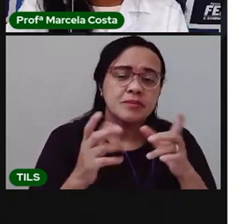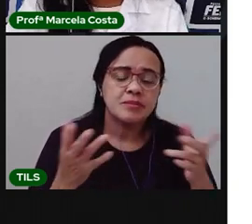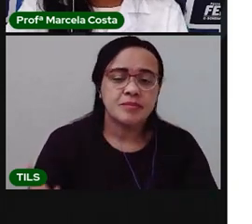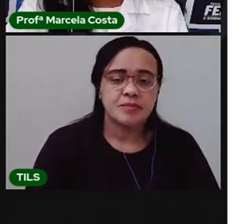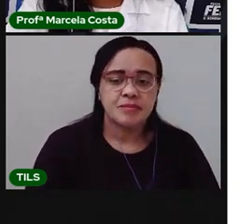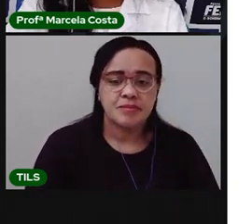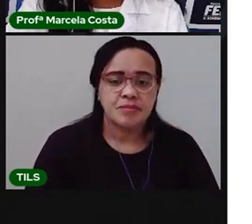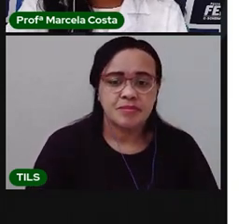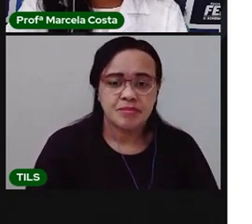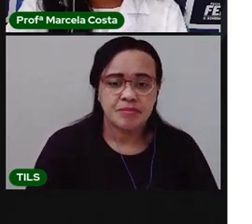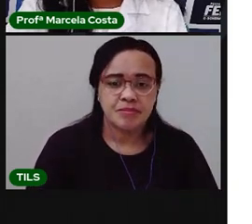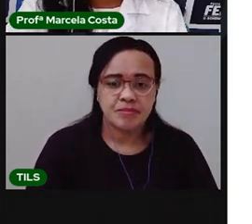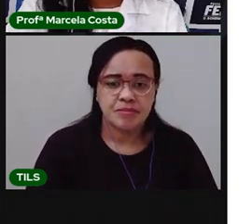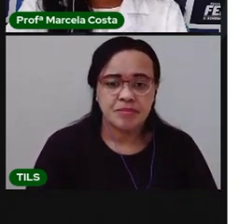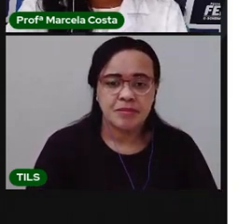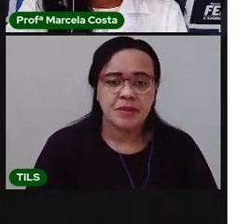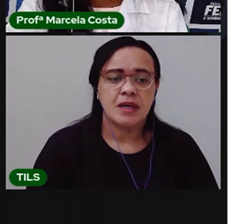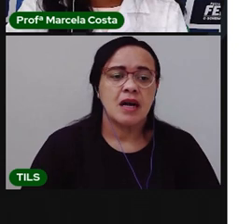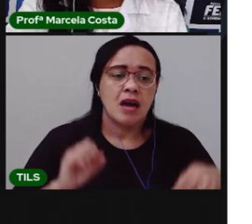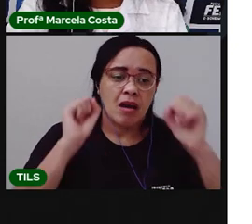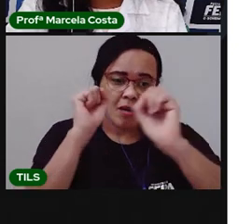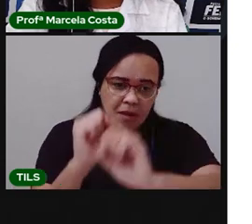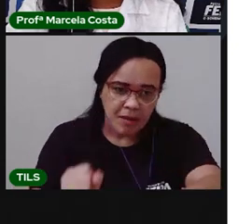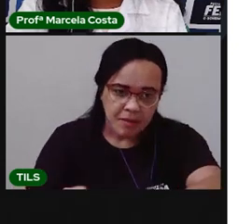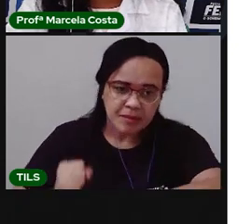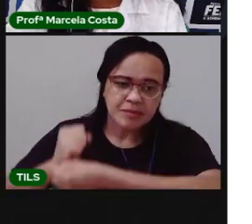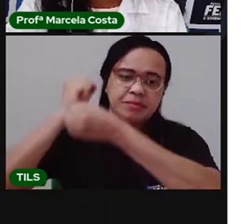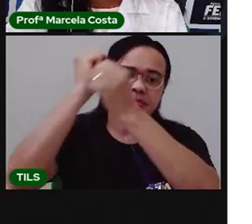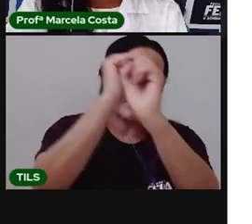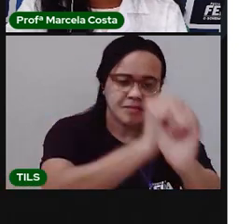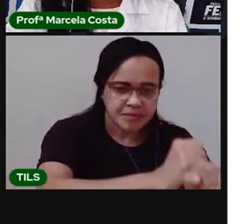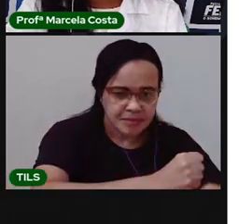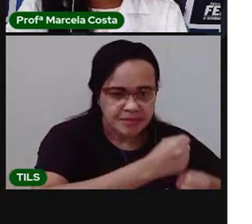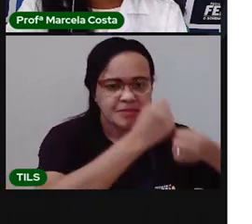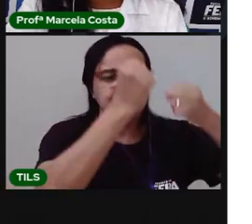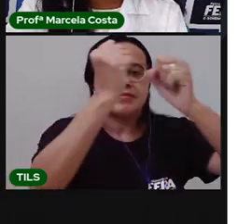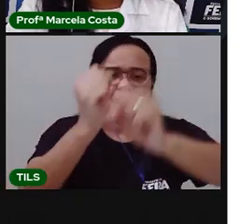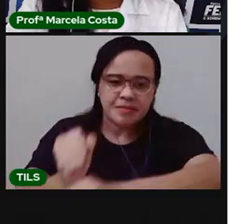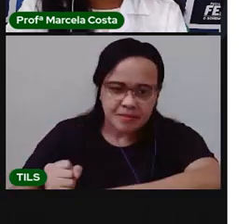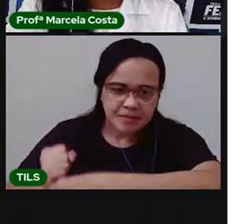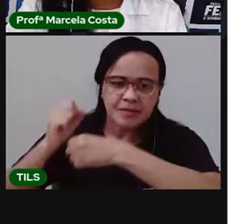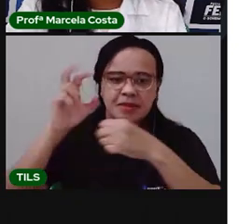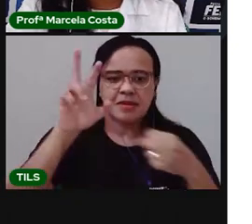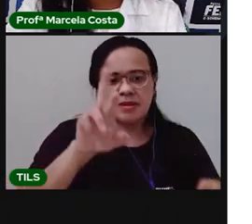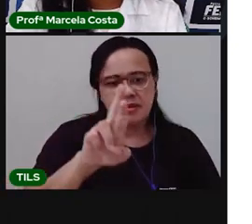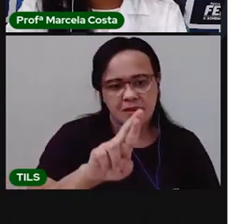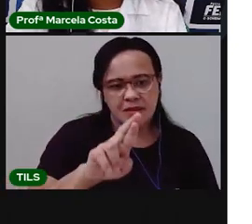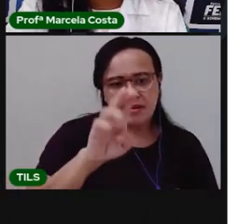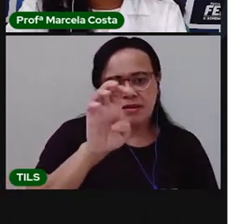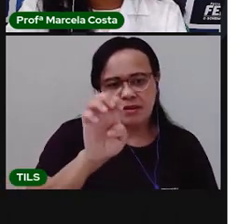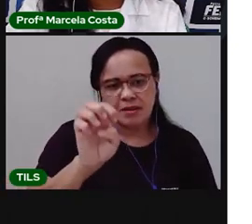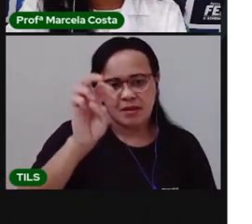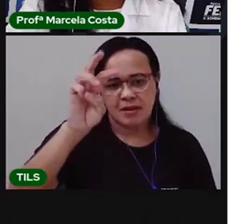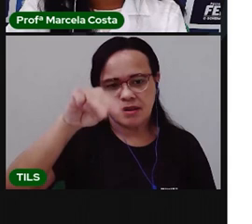A pessoa está, ó, rimando. Está no verbo rimar. Olha,